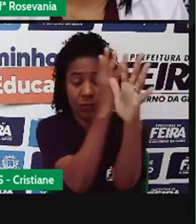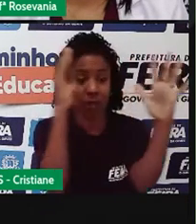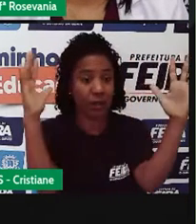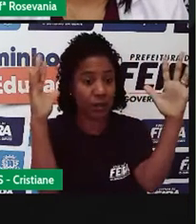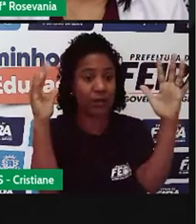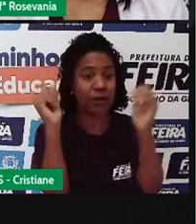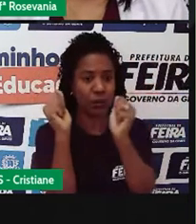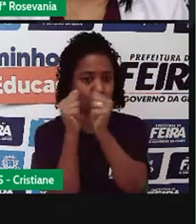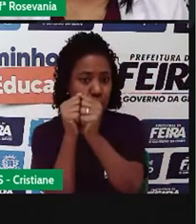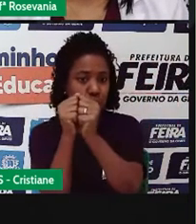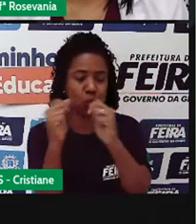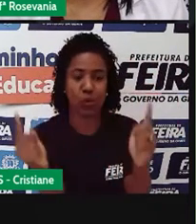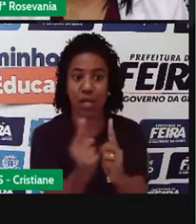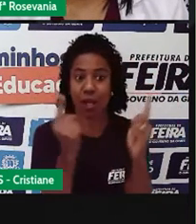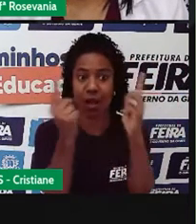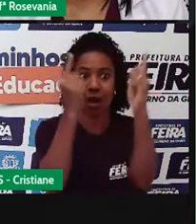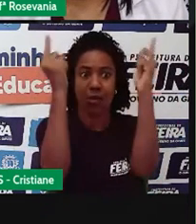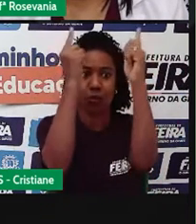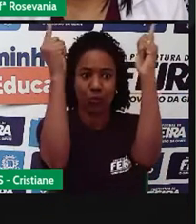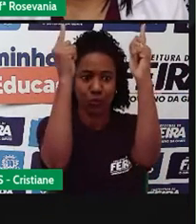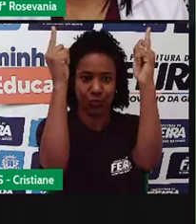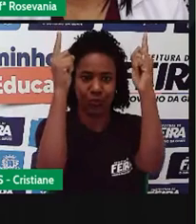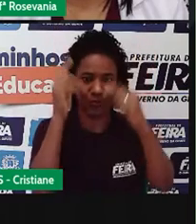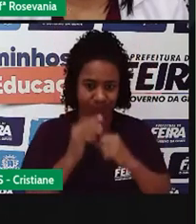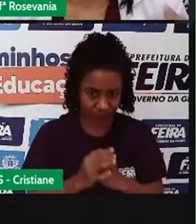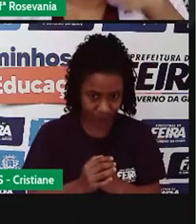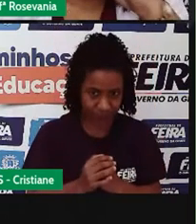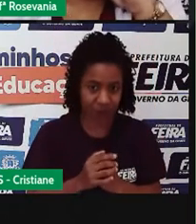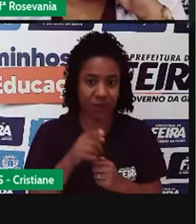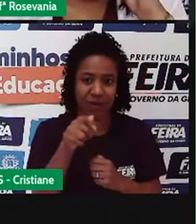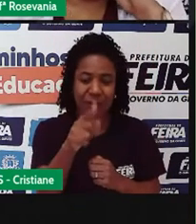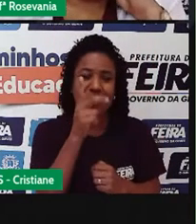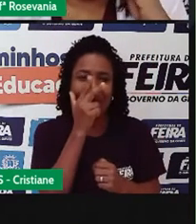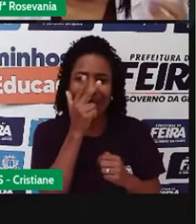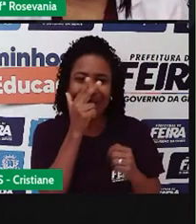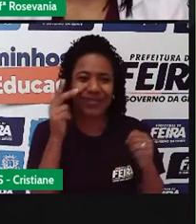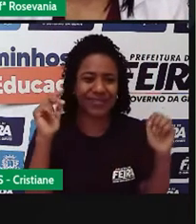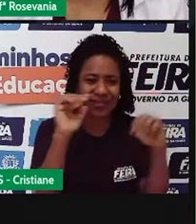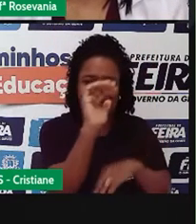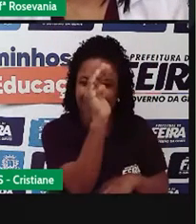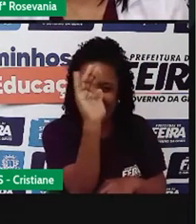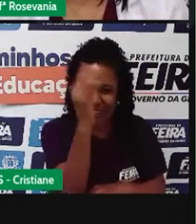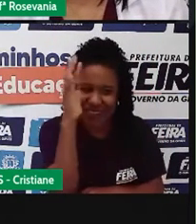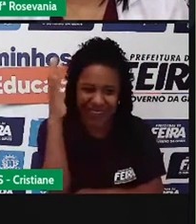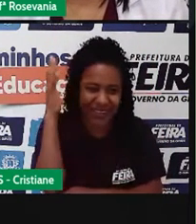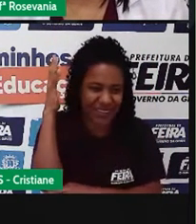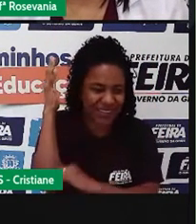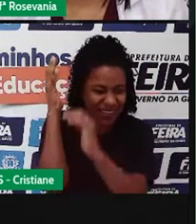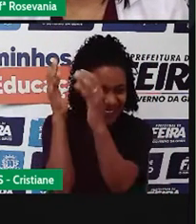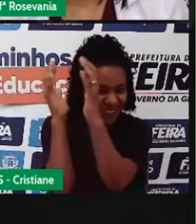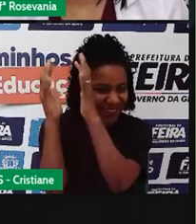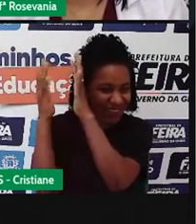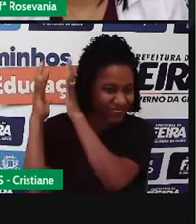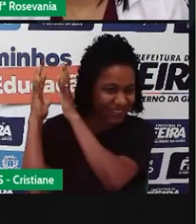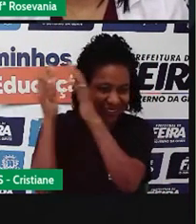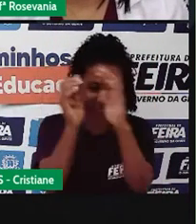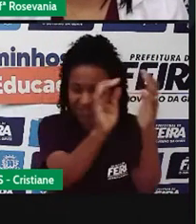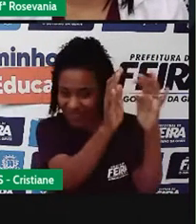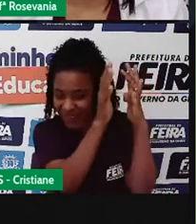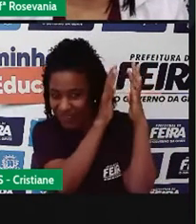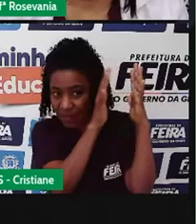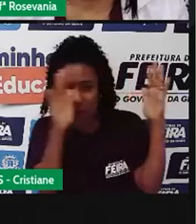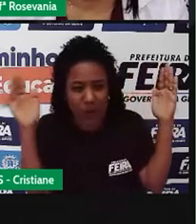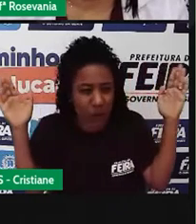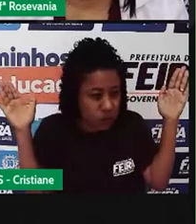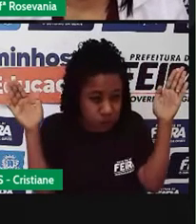próximas, né, em alguns lugares elas já eram, assim, bem fechadas, parecido até com alguns aspectos da floresta amazônica, mas,